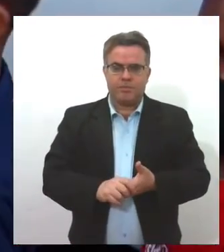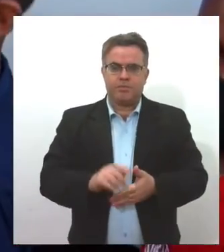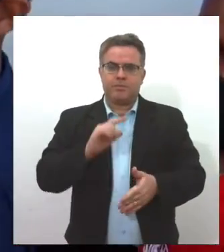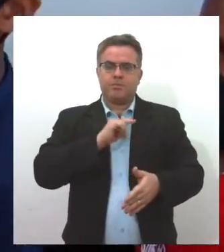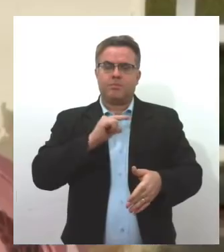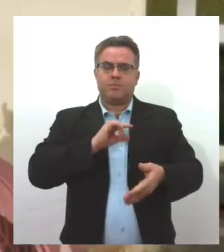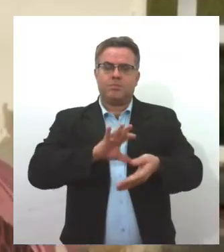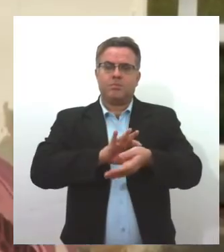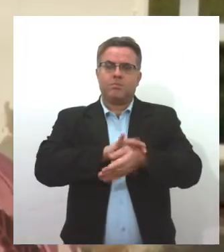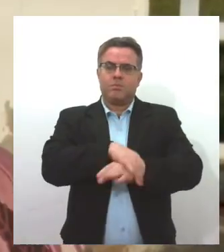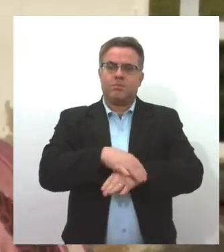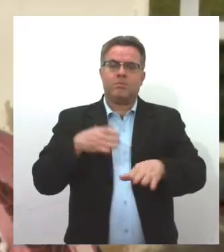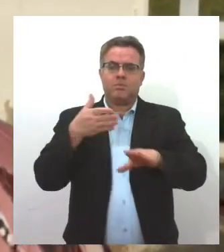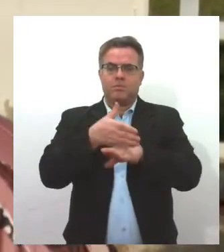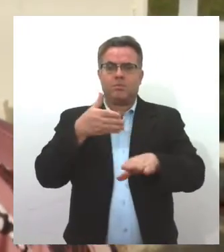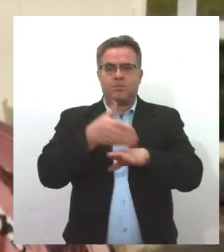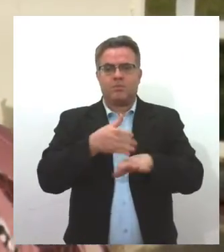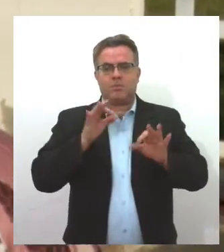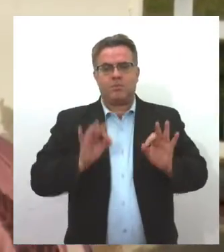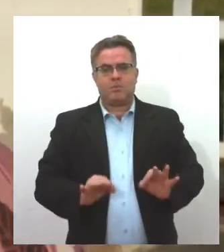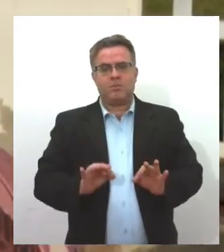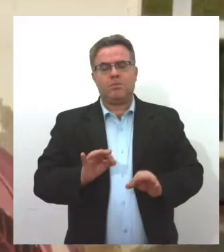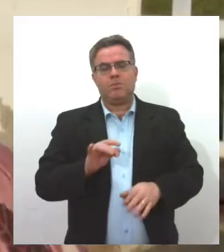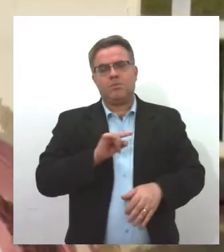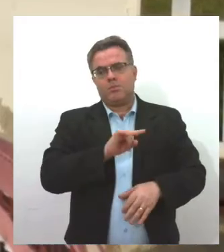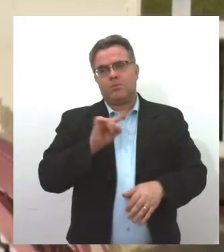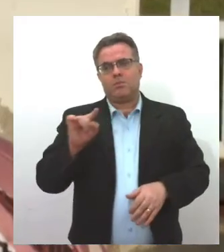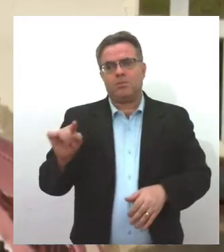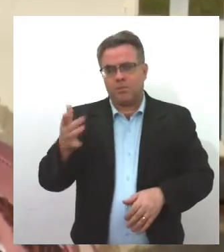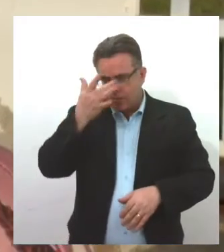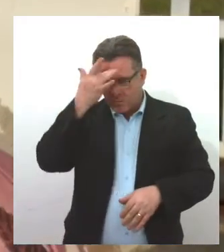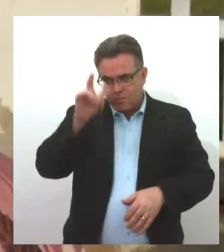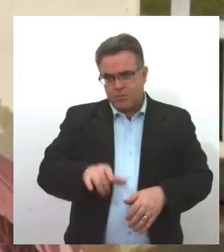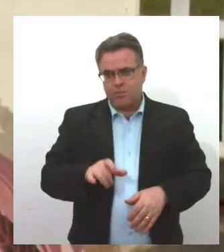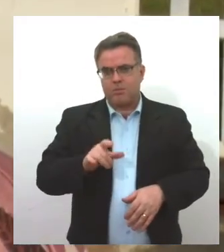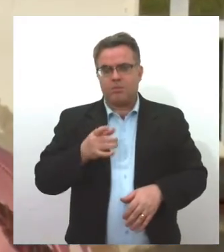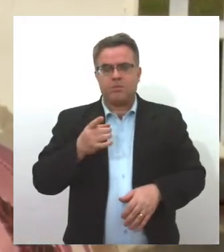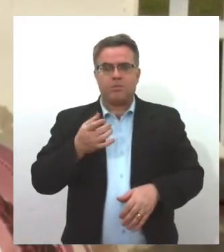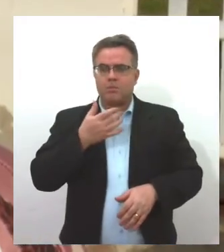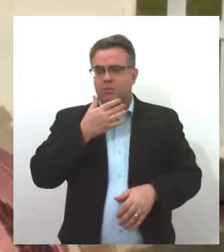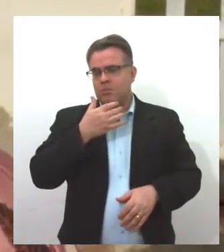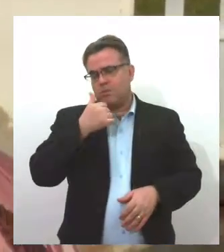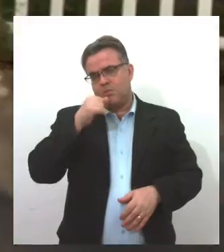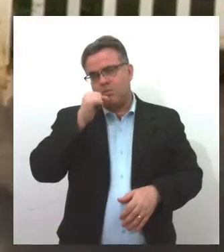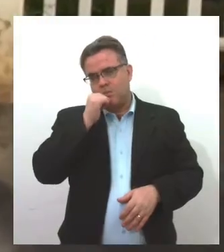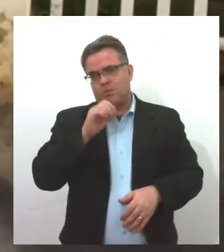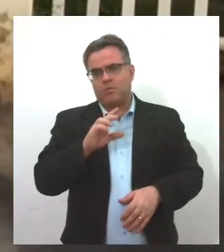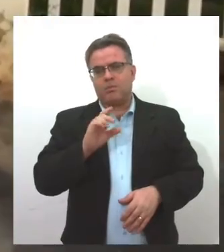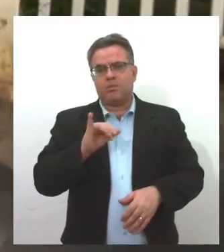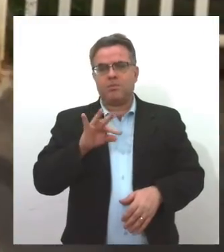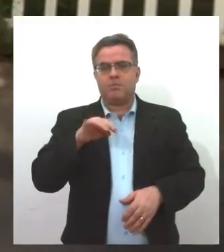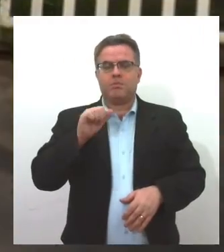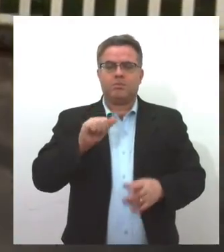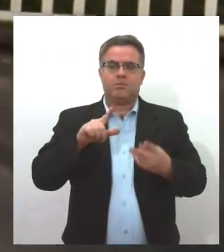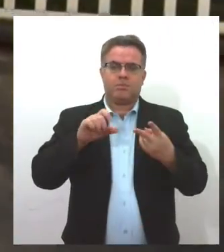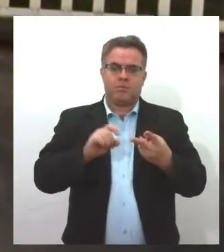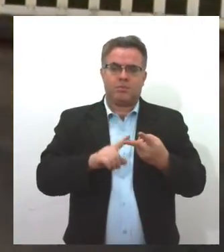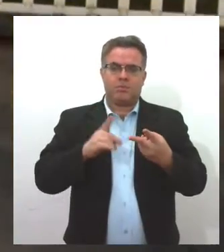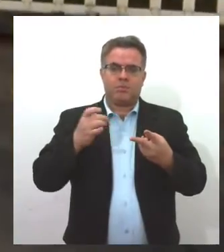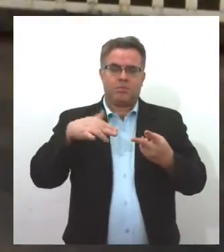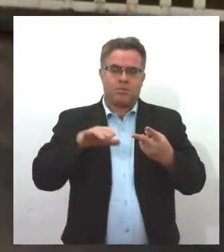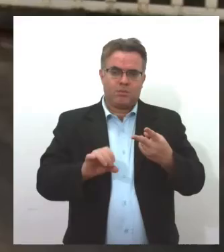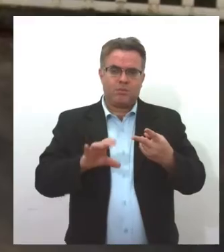acesso. Para pessoas como Dona Edjane, mãe de Ítalo, Vitor e Brenda